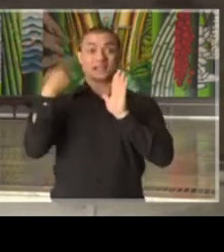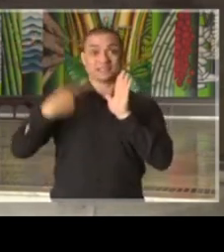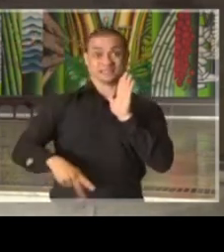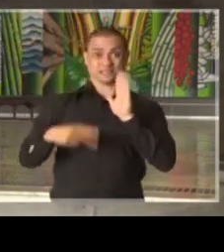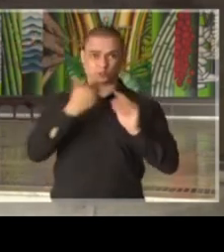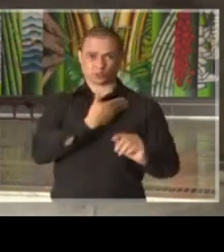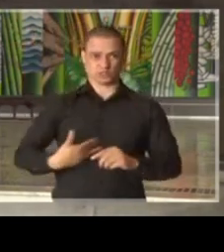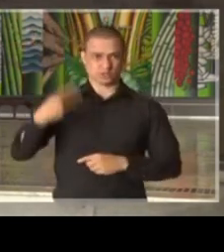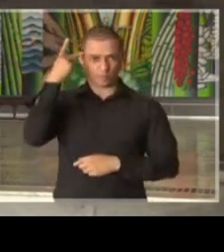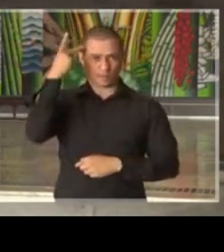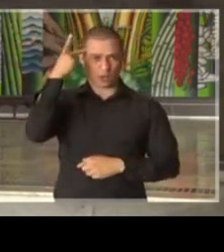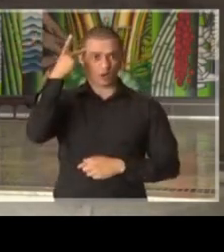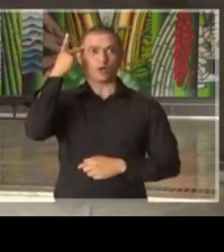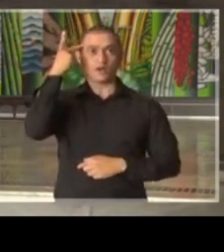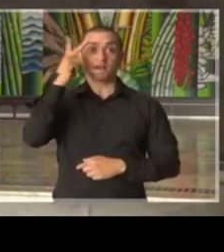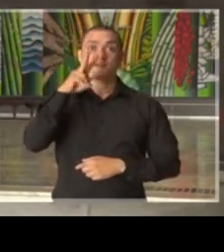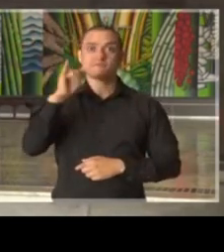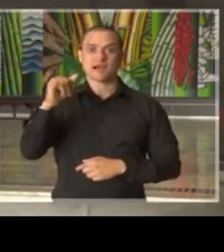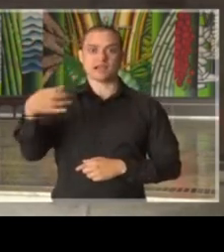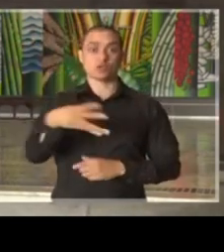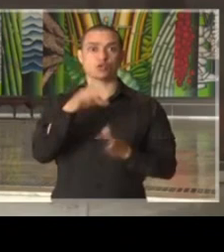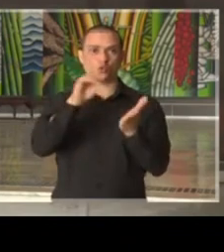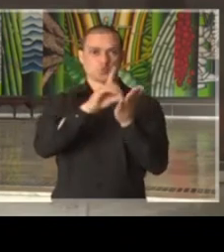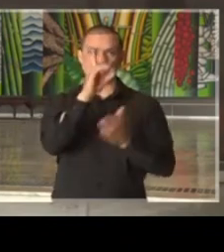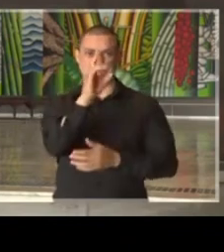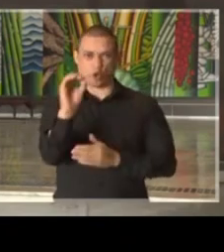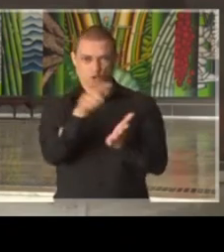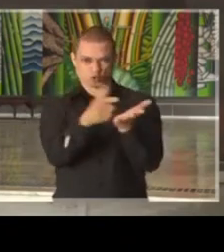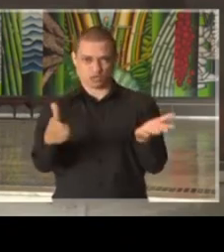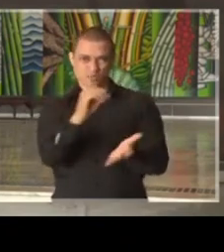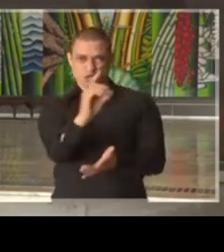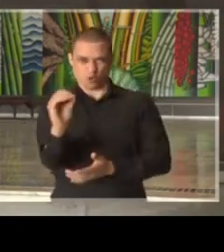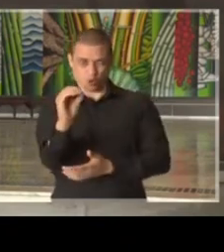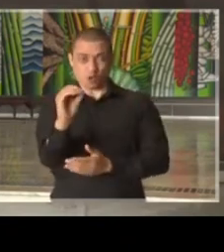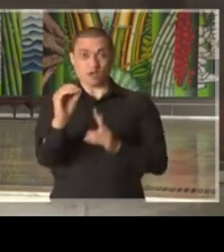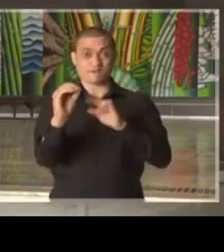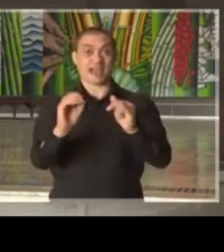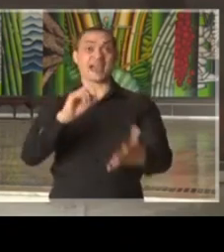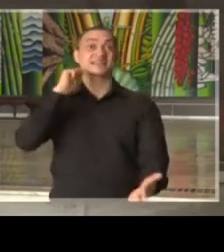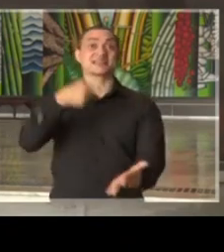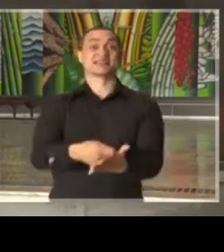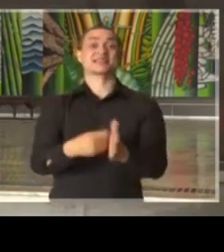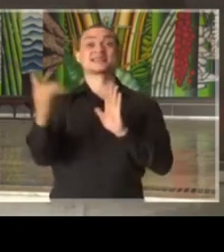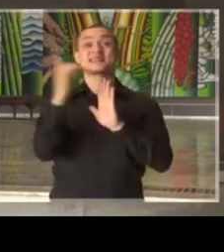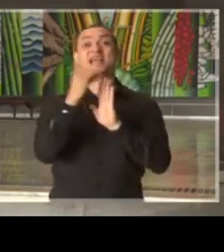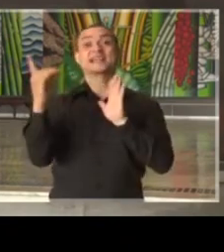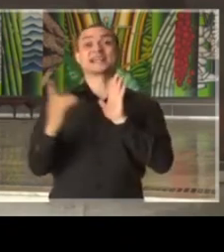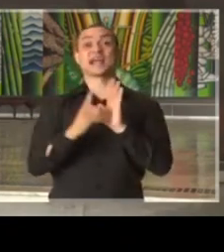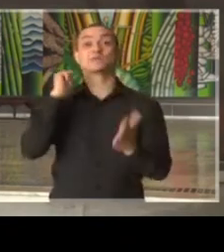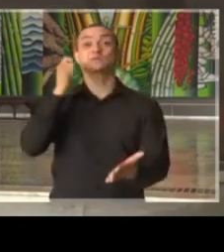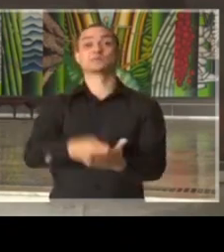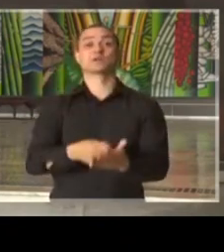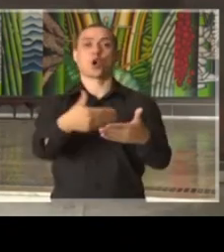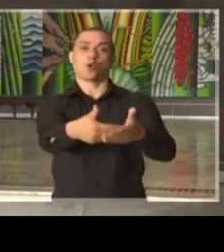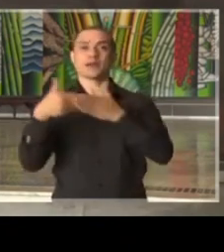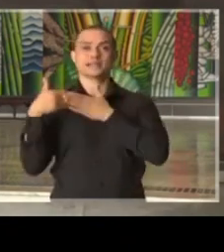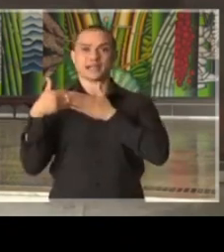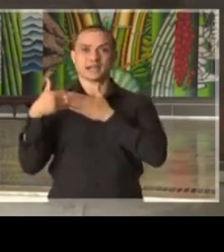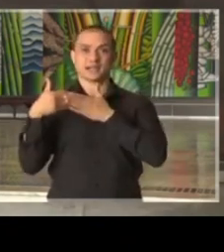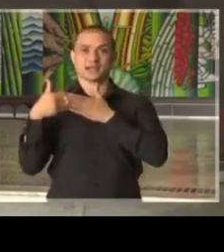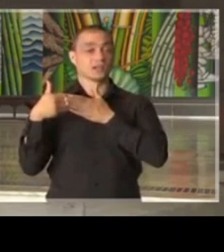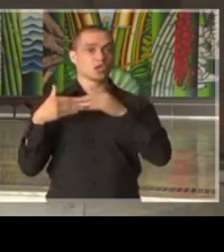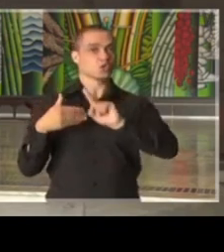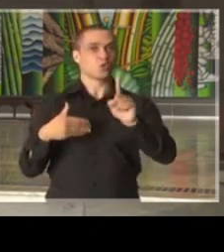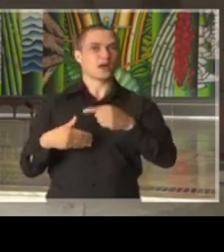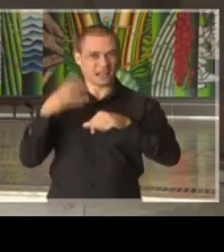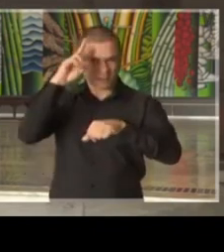sai em edição extraordinária no Diário Oficial, repito, é uma decretação de quarentena. aqui saímos do campo